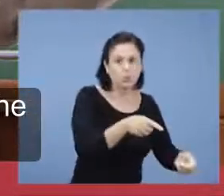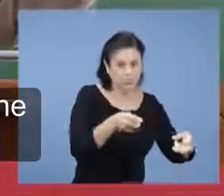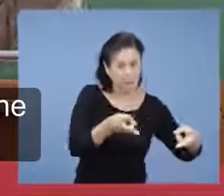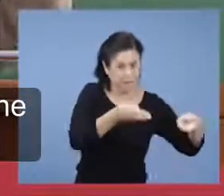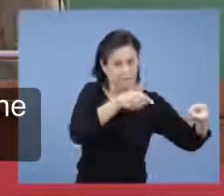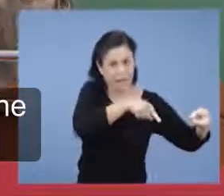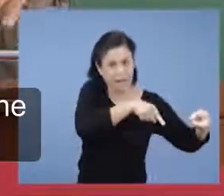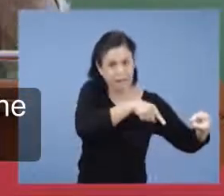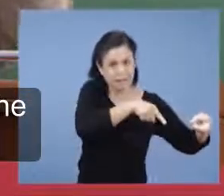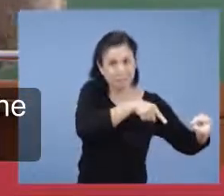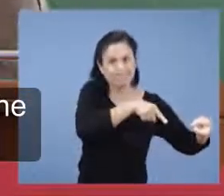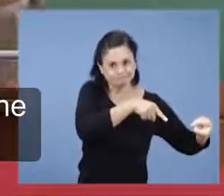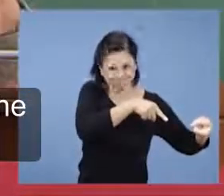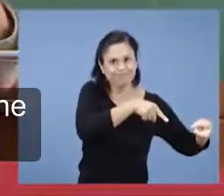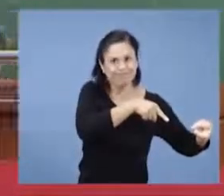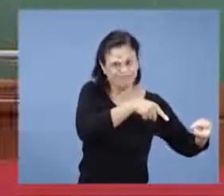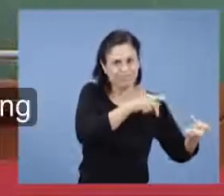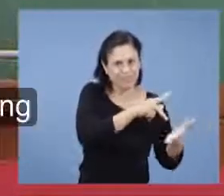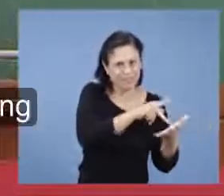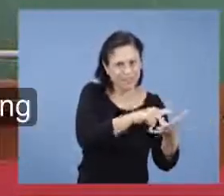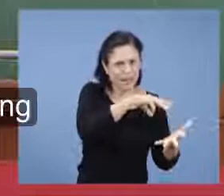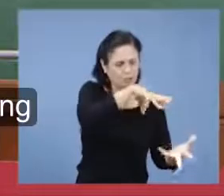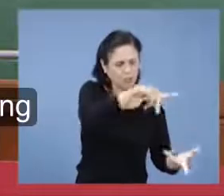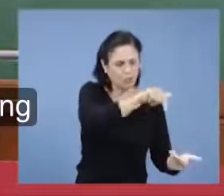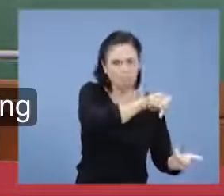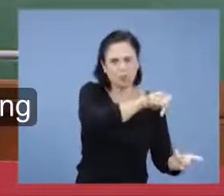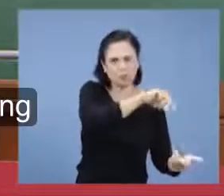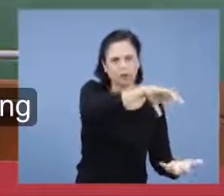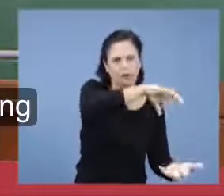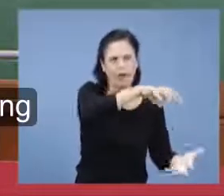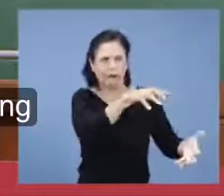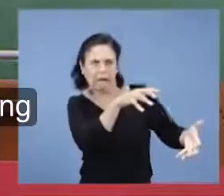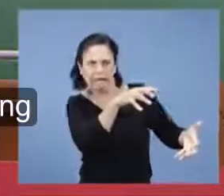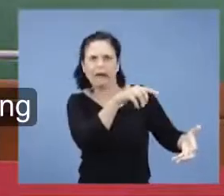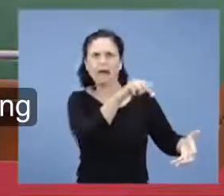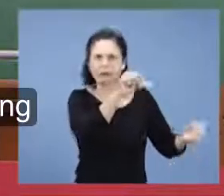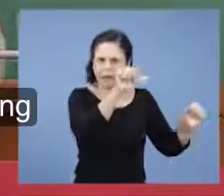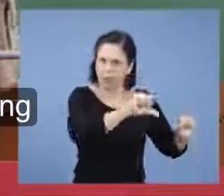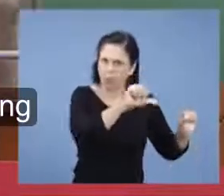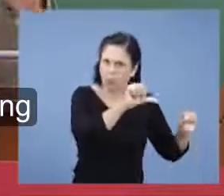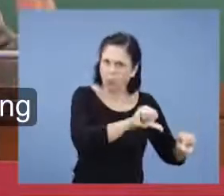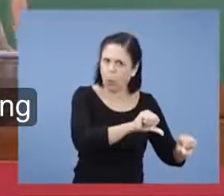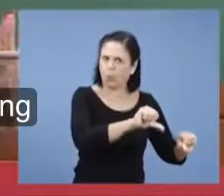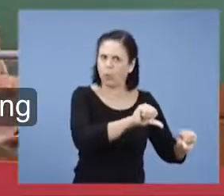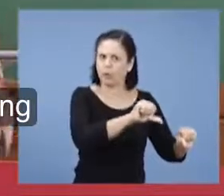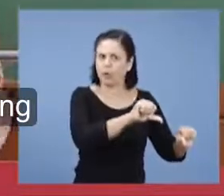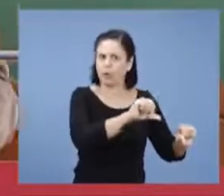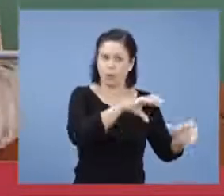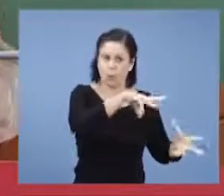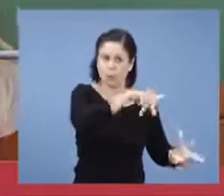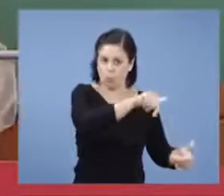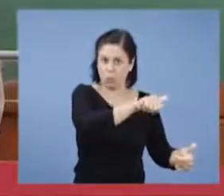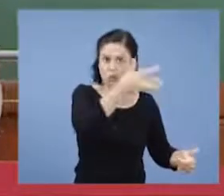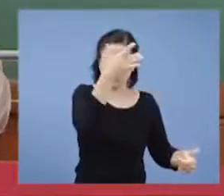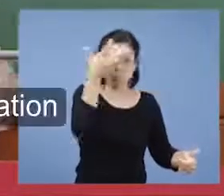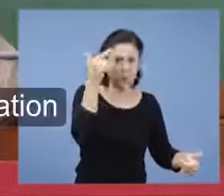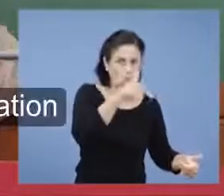físico, do mundo geofísico. Os sinais que aí estão. O mundo está percebendo,